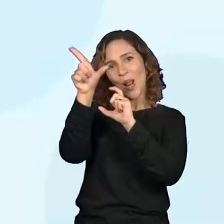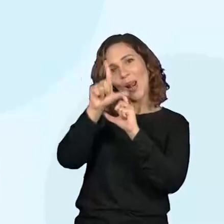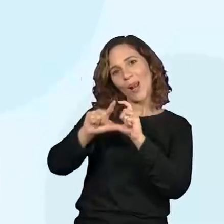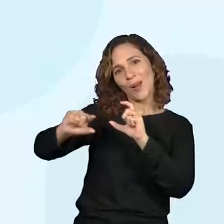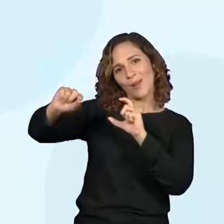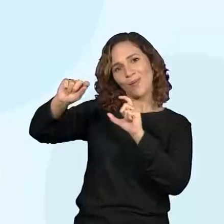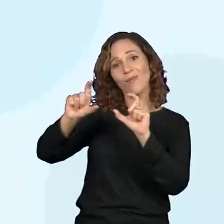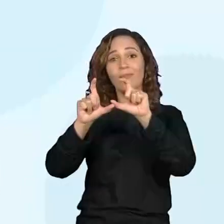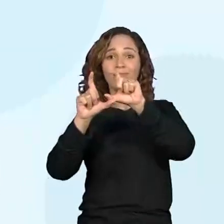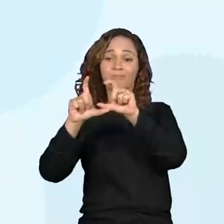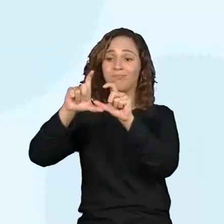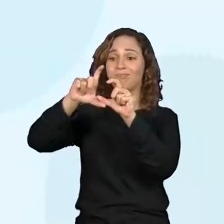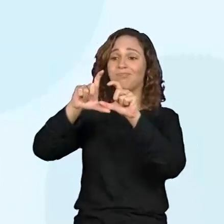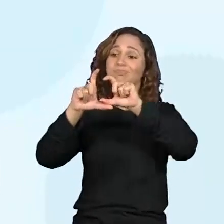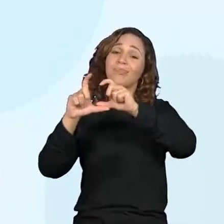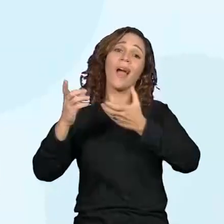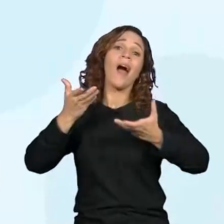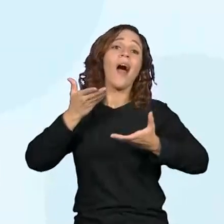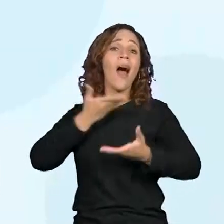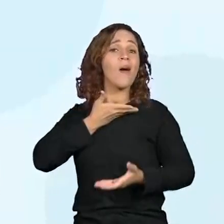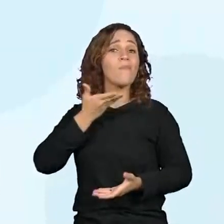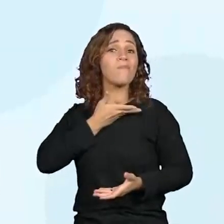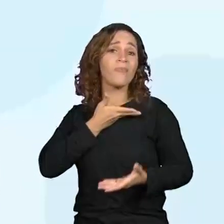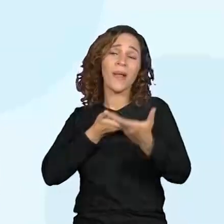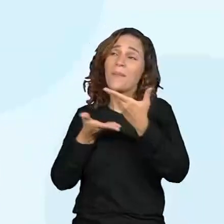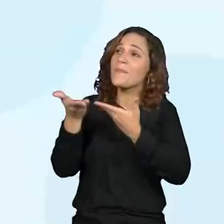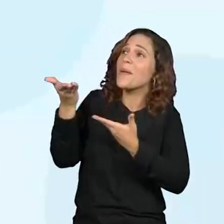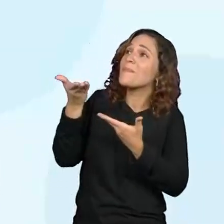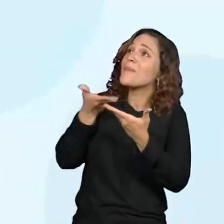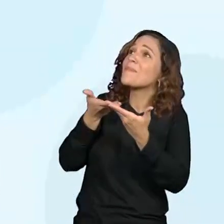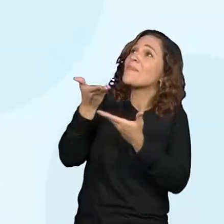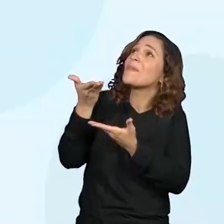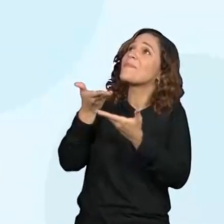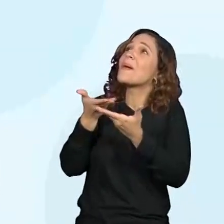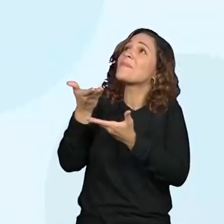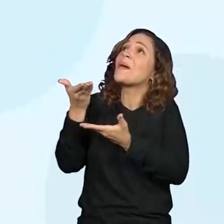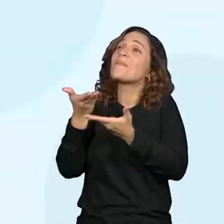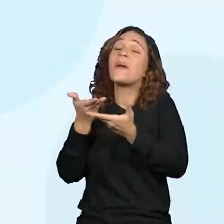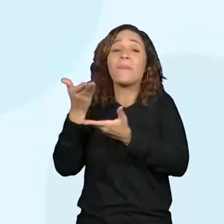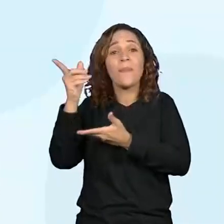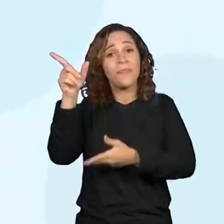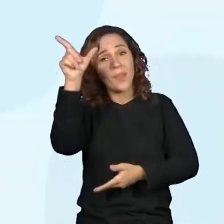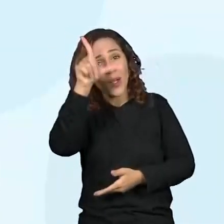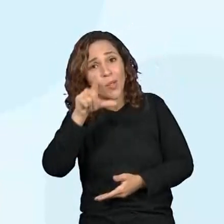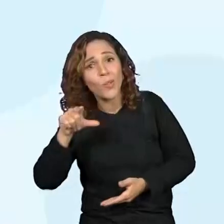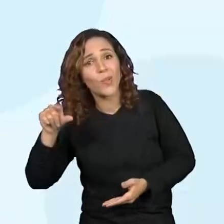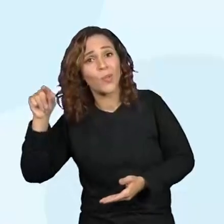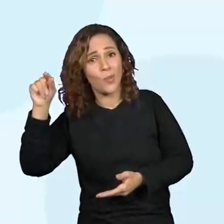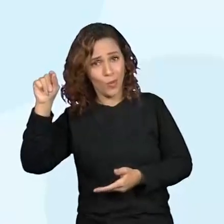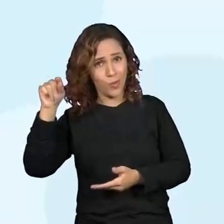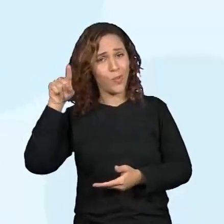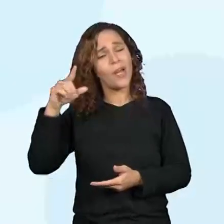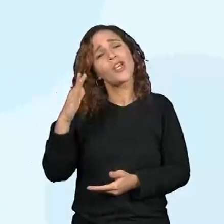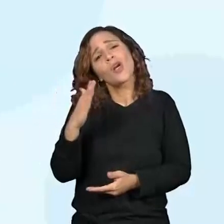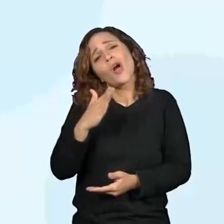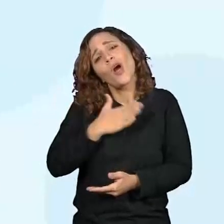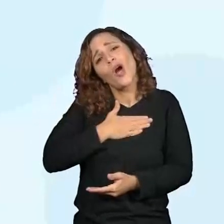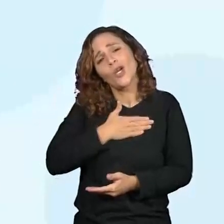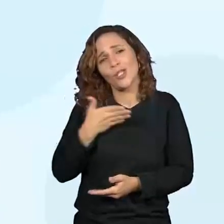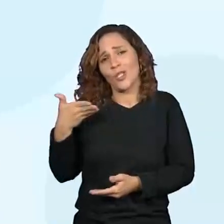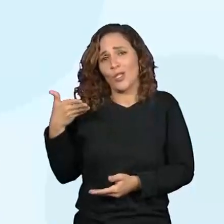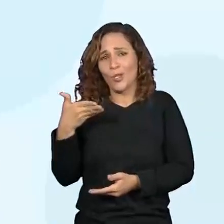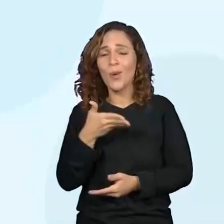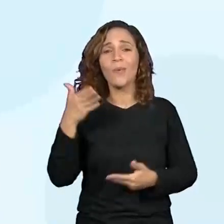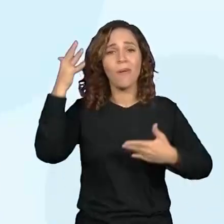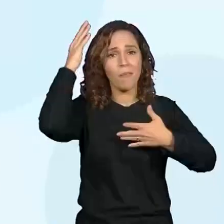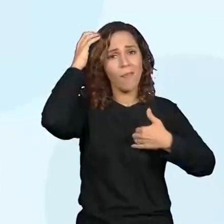Ficaram amigos e a lua gostou tanto dele, que lhe deu um regalo. Sabe o que é?